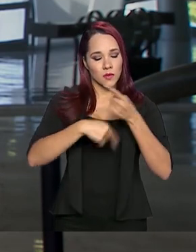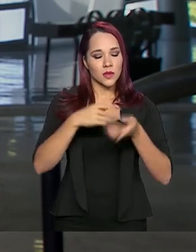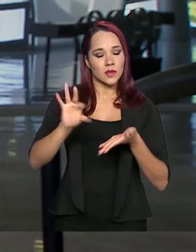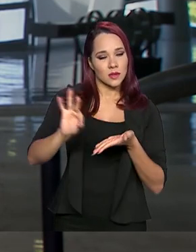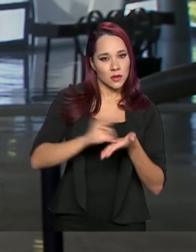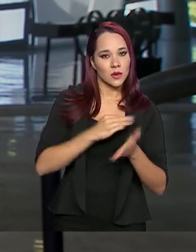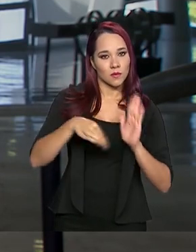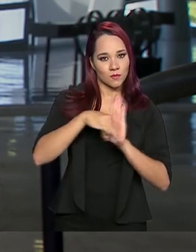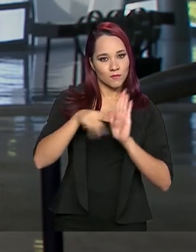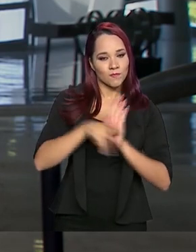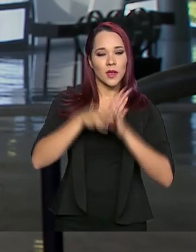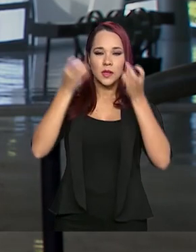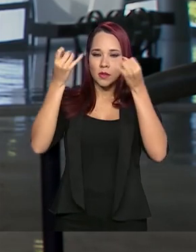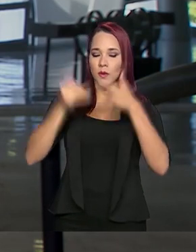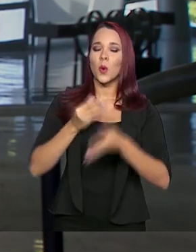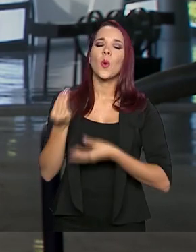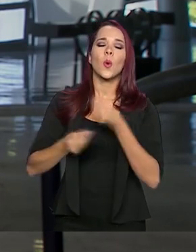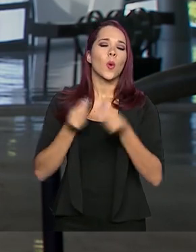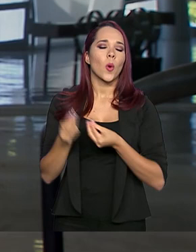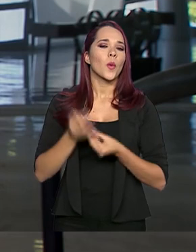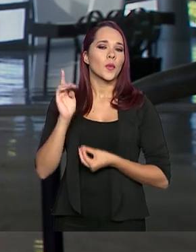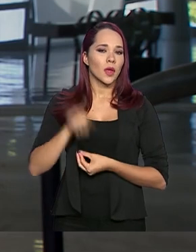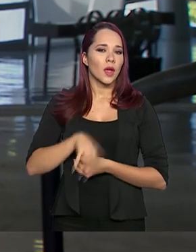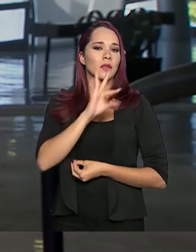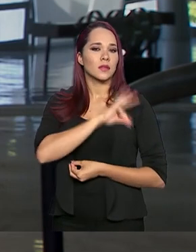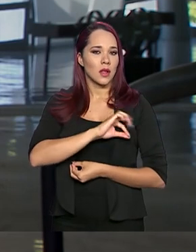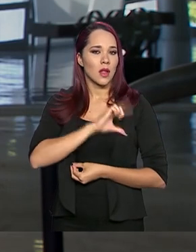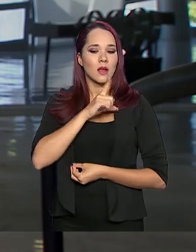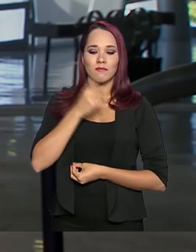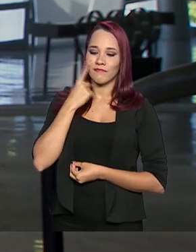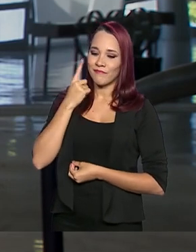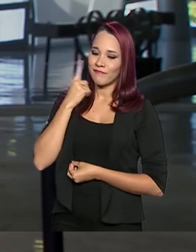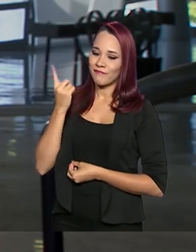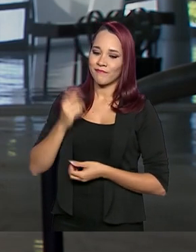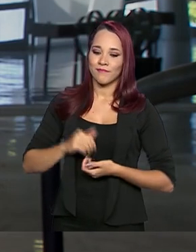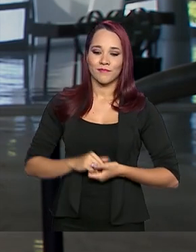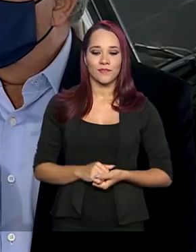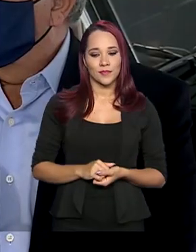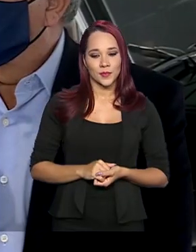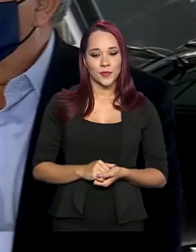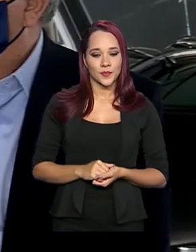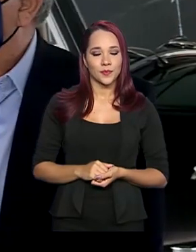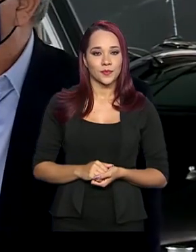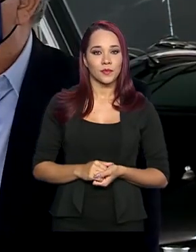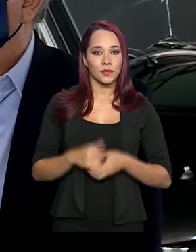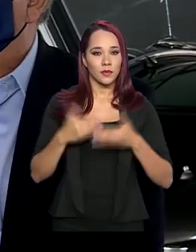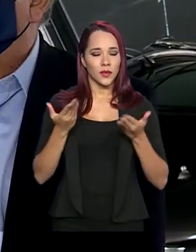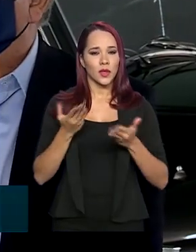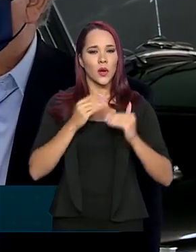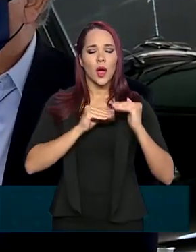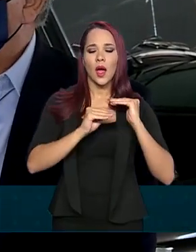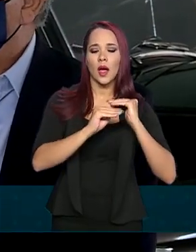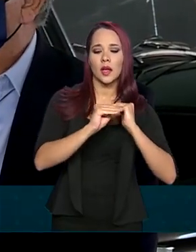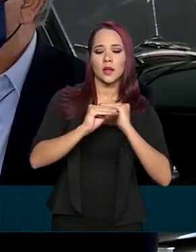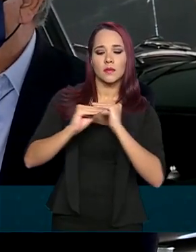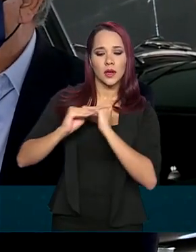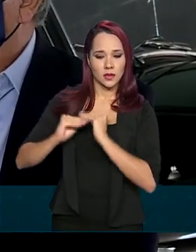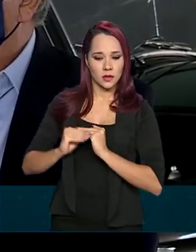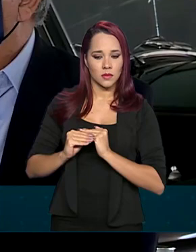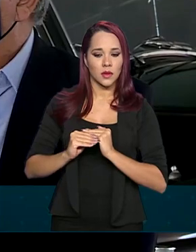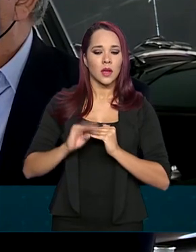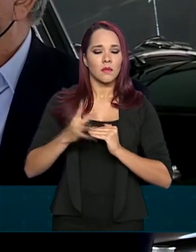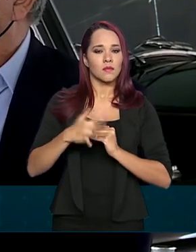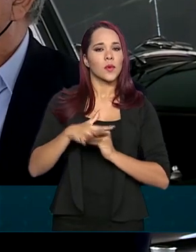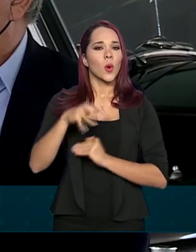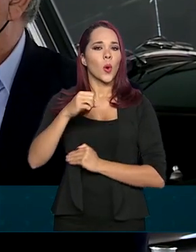provisória e explicou como é que vai funcionar esse aumento. Vamos ouvi-lo. A equiparação, em média, vai ser